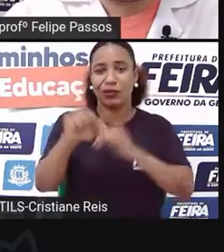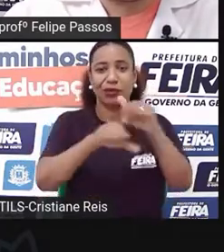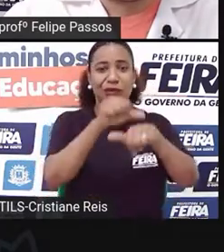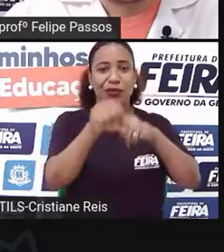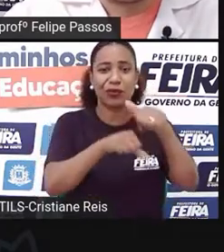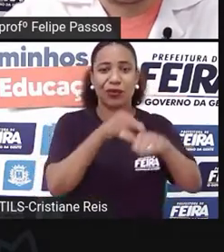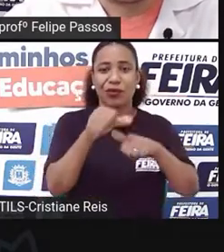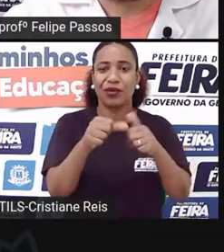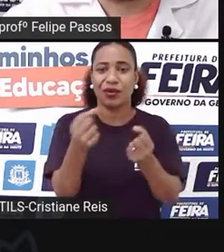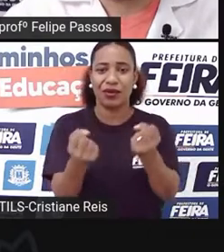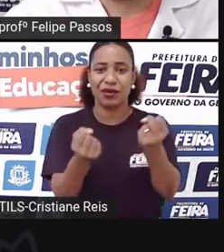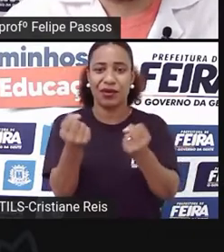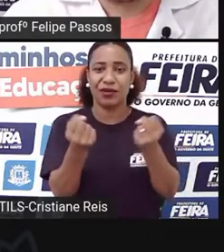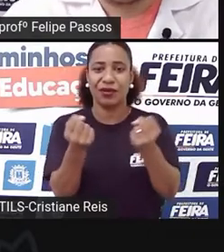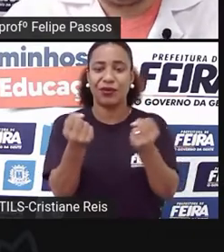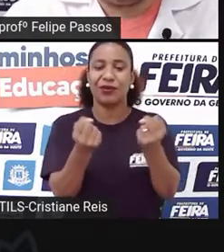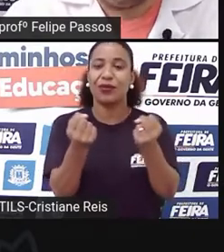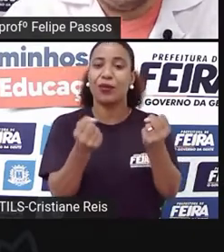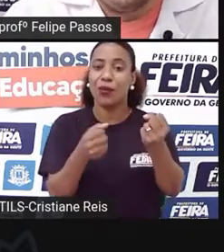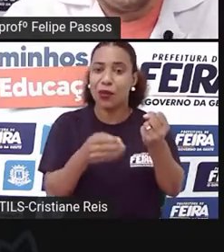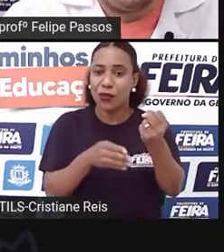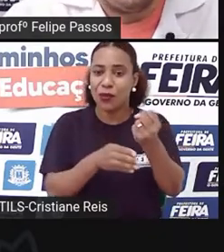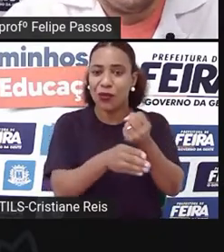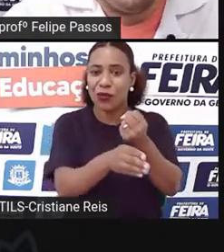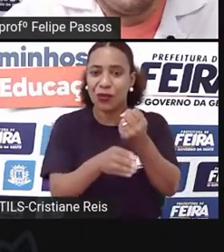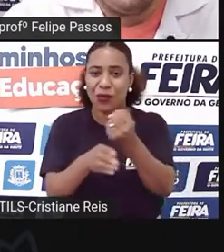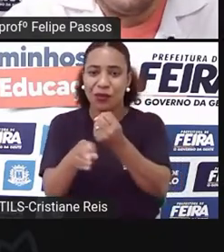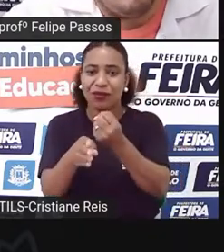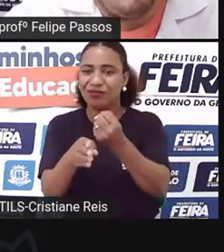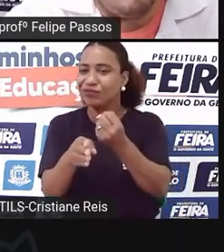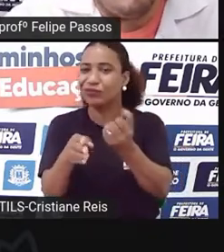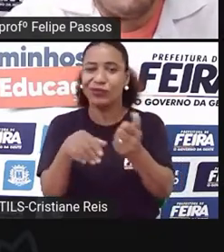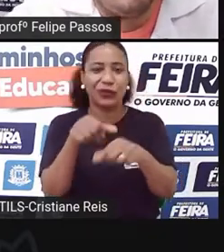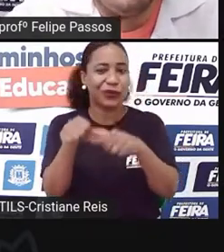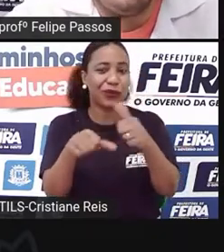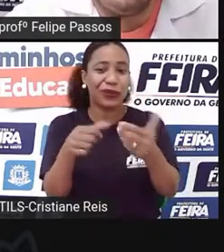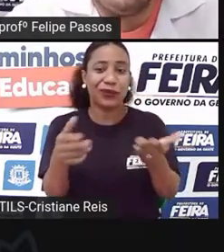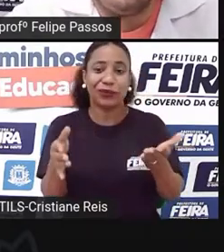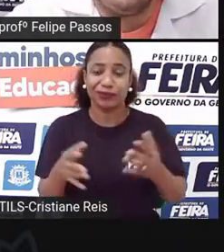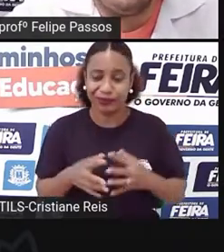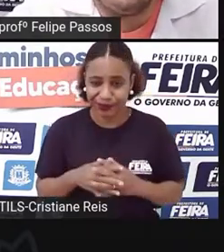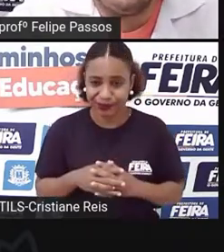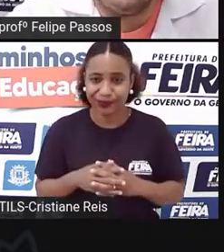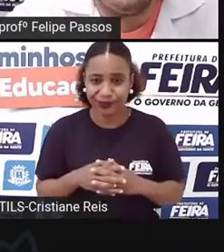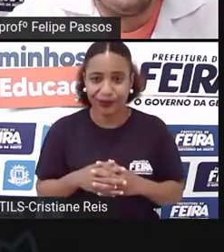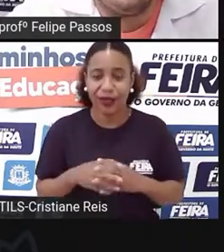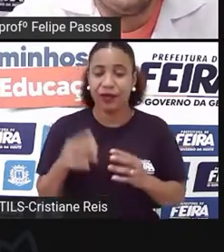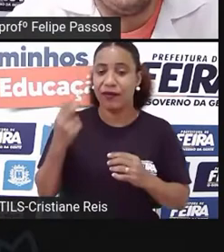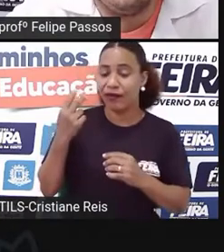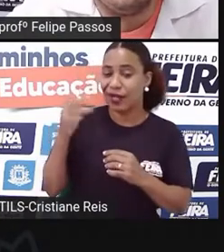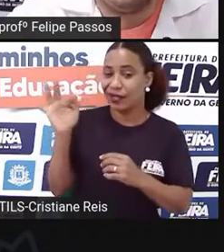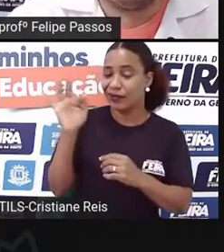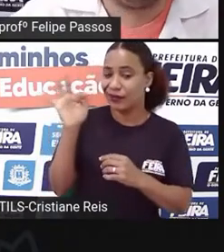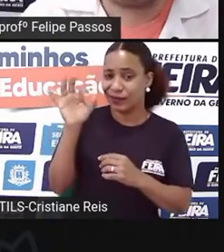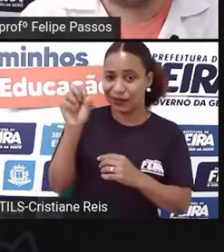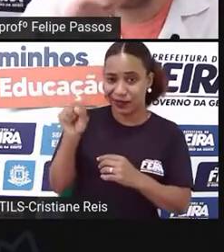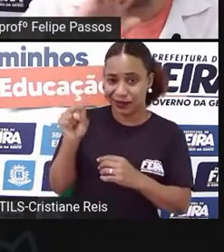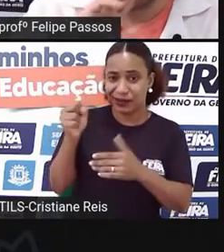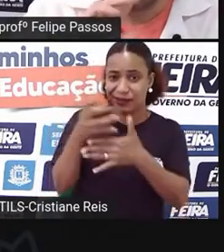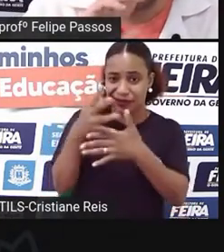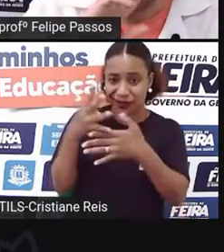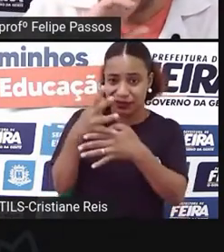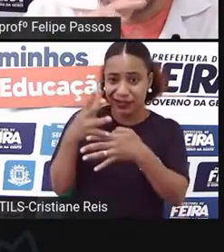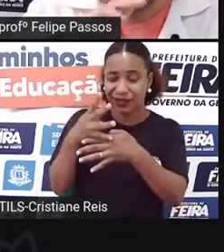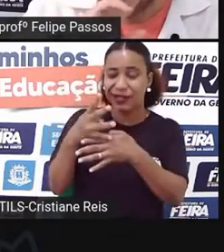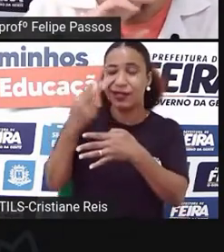triste você ver uma cidade. se você imagina que a cidade tivesse um resgate da sua parte histórica e principalmente dos